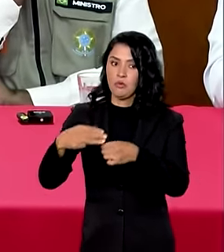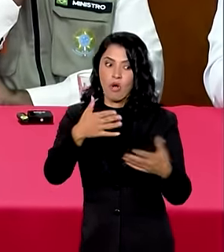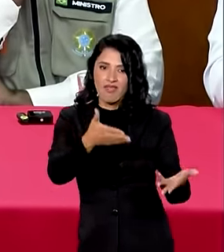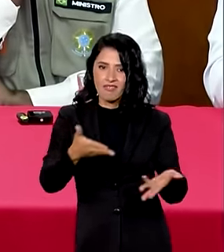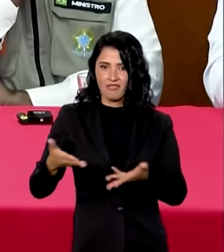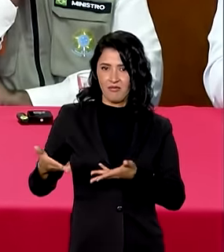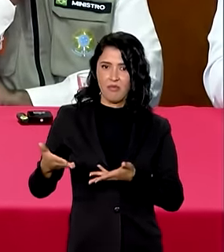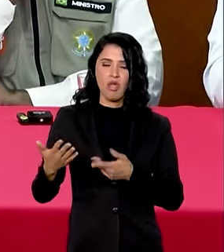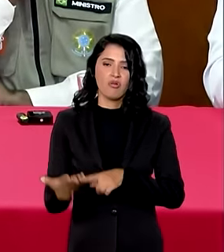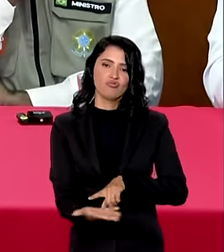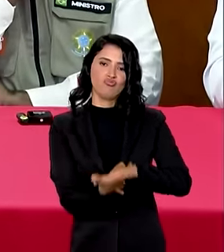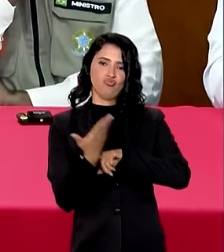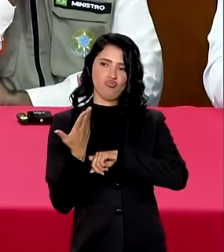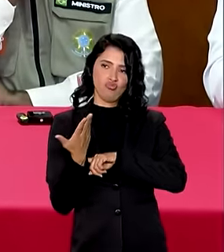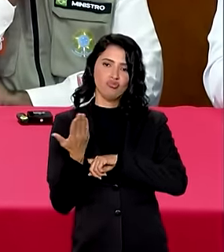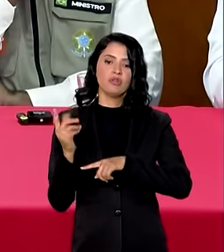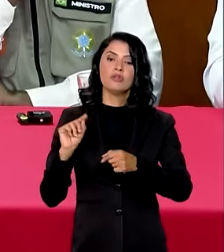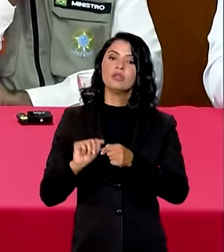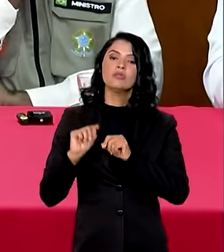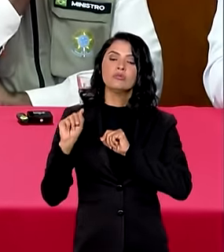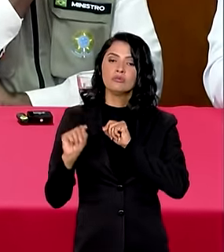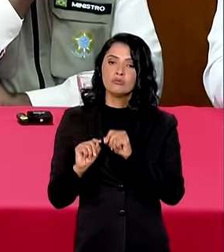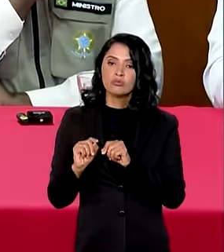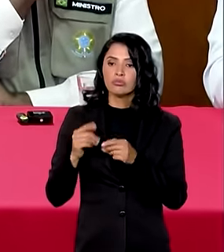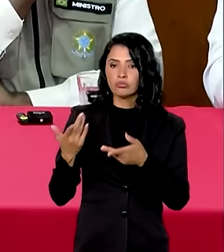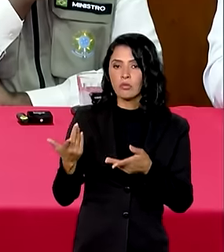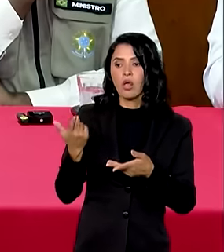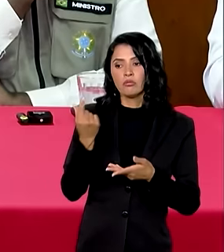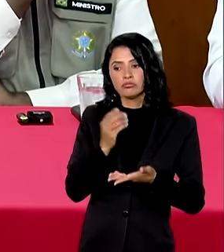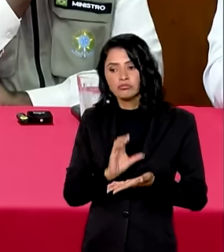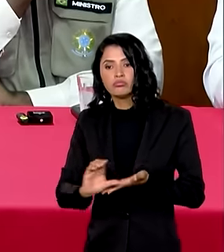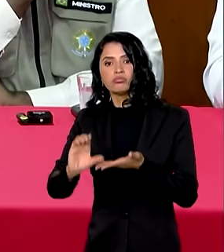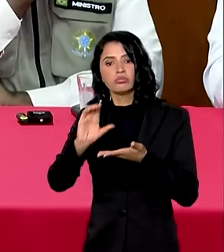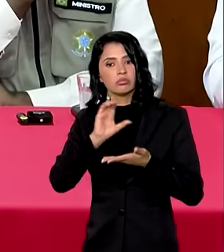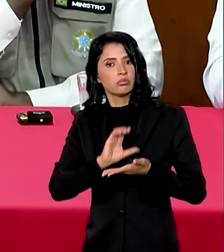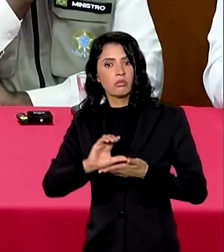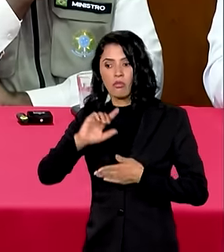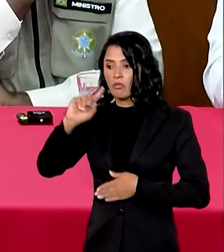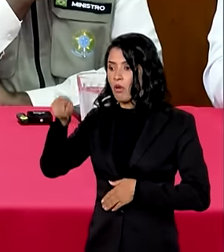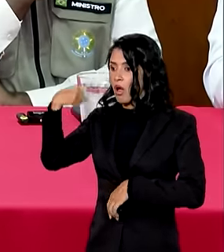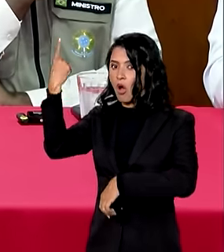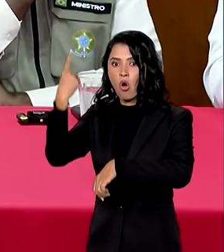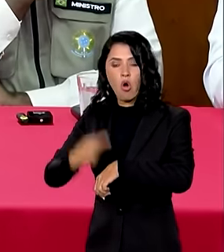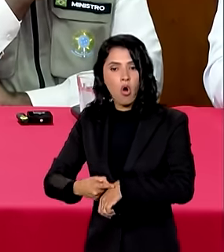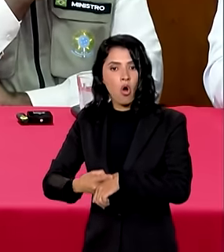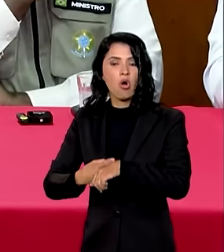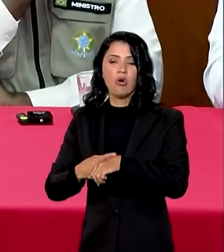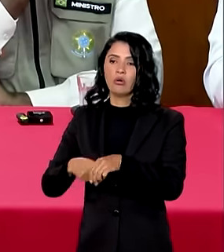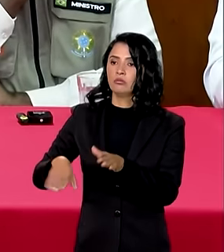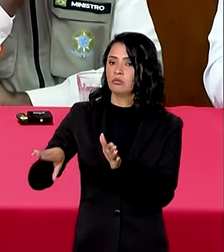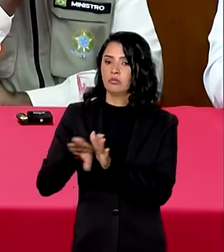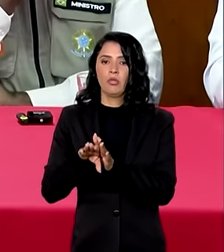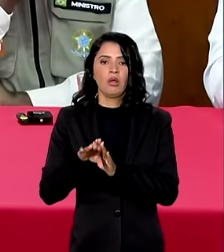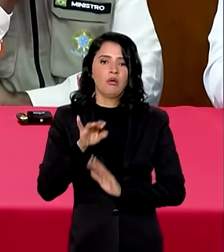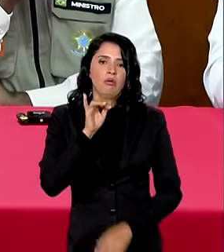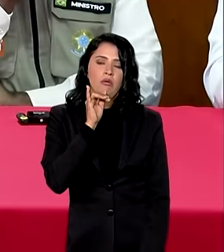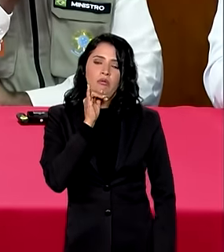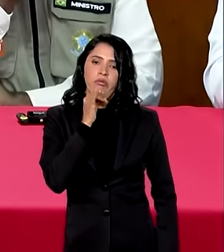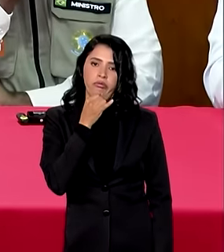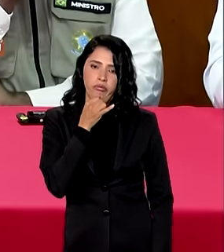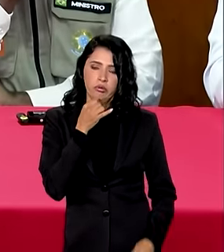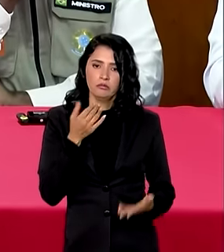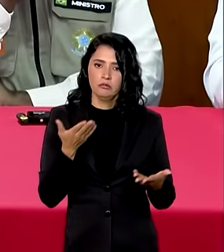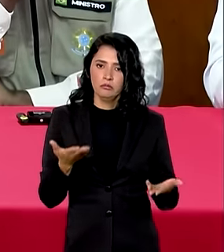para fazer com que o recurso possa chegar imediatamente e infelizmente